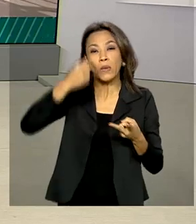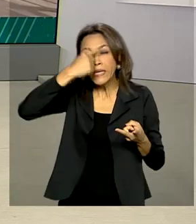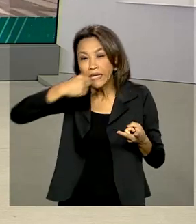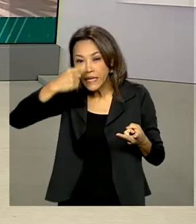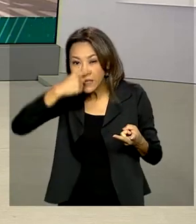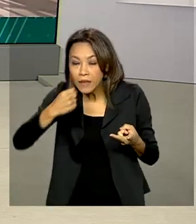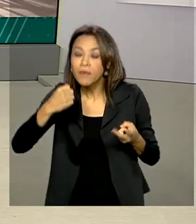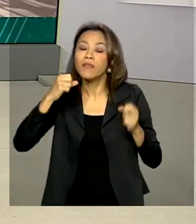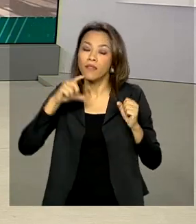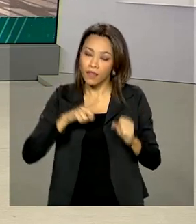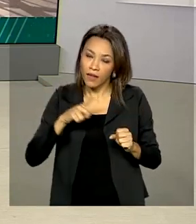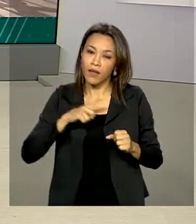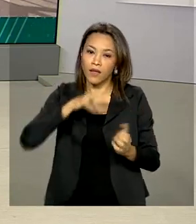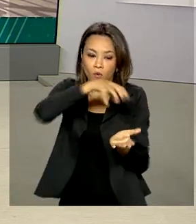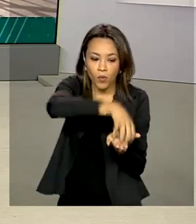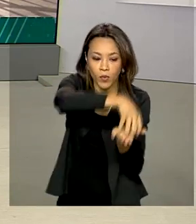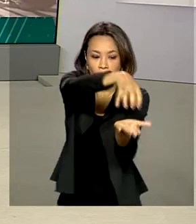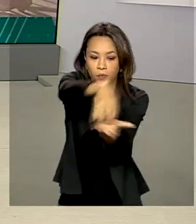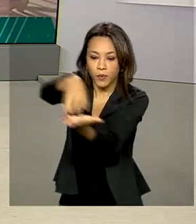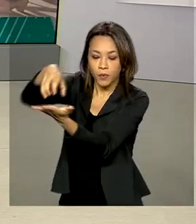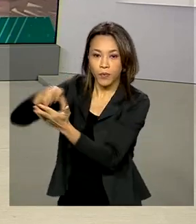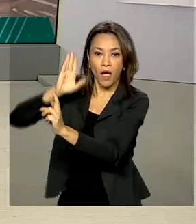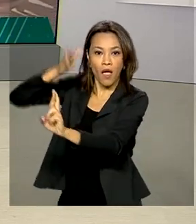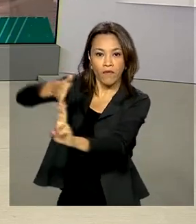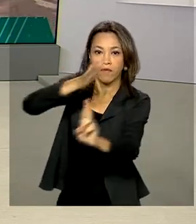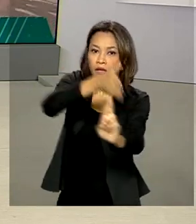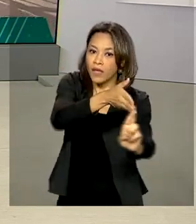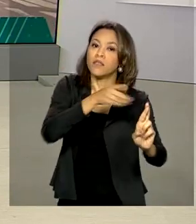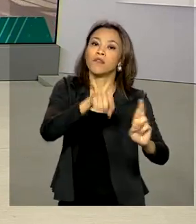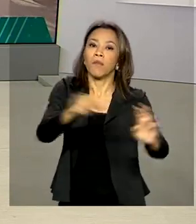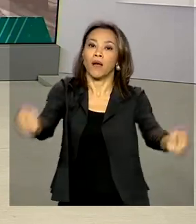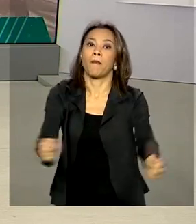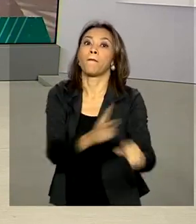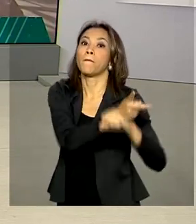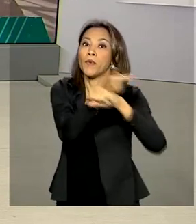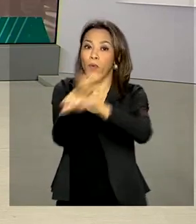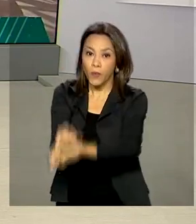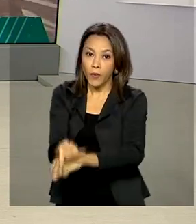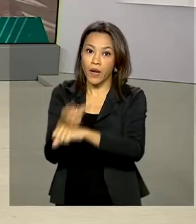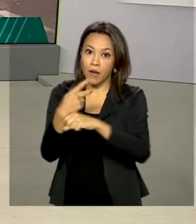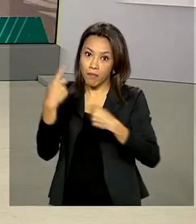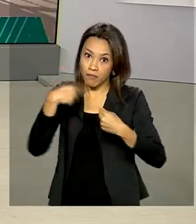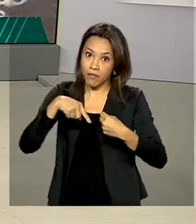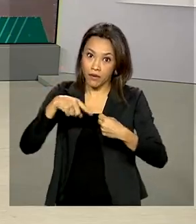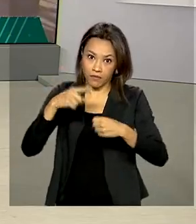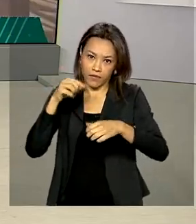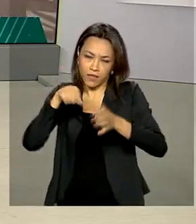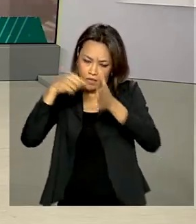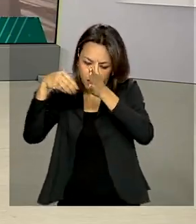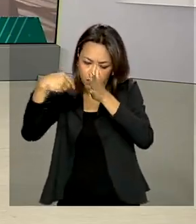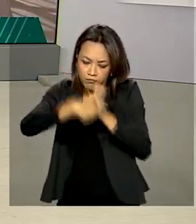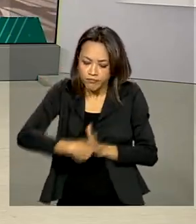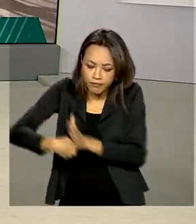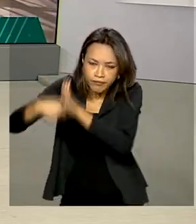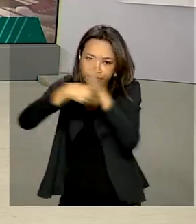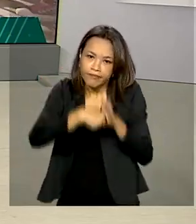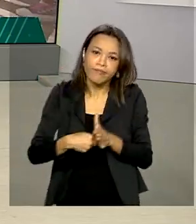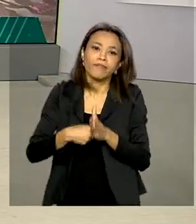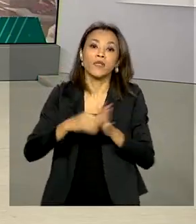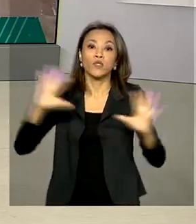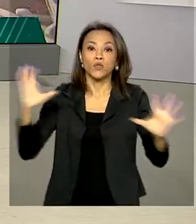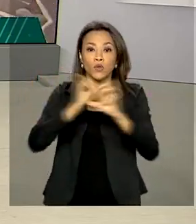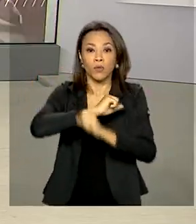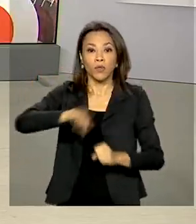vão ter os locais como ponto de referência para o diagnóstico do coronavírus. No total, cerca de 2.300